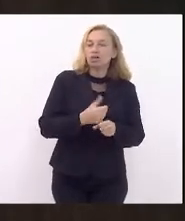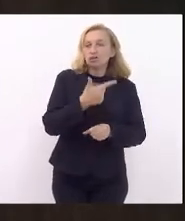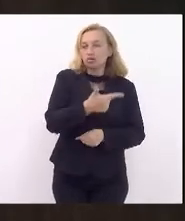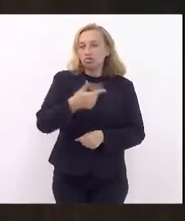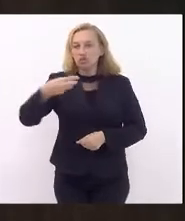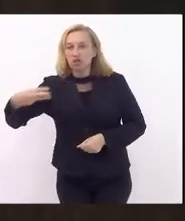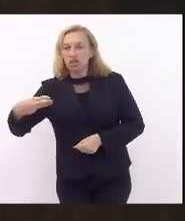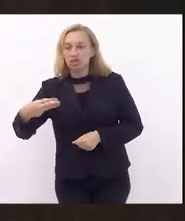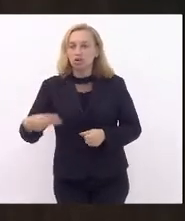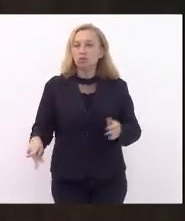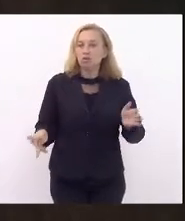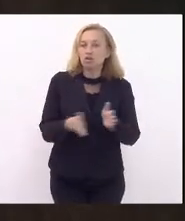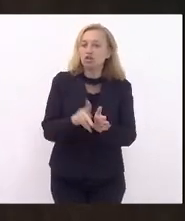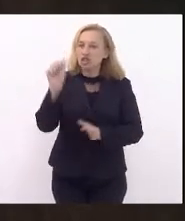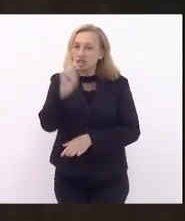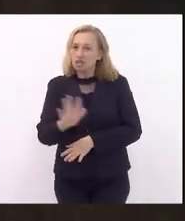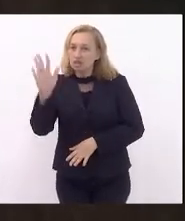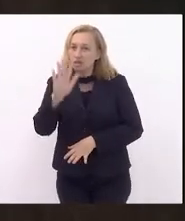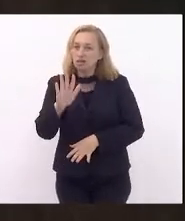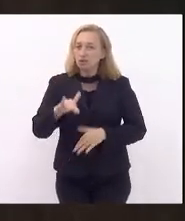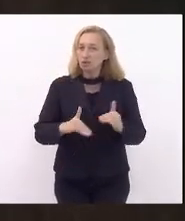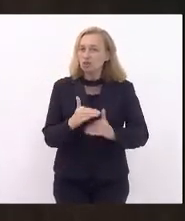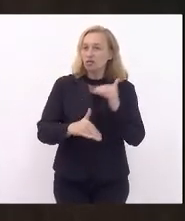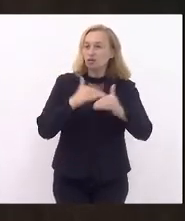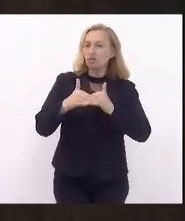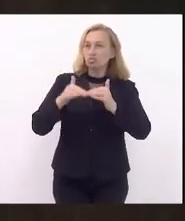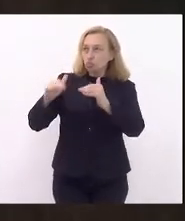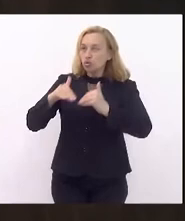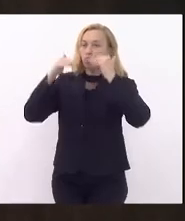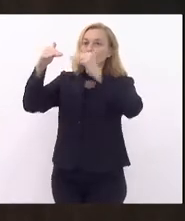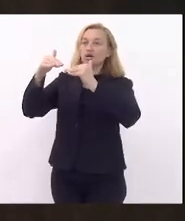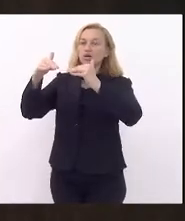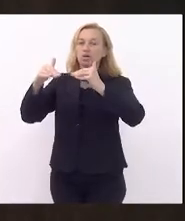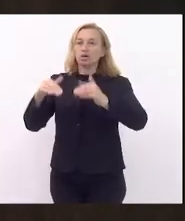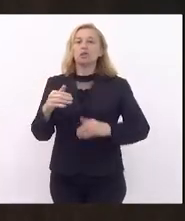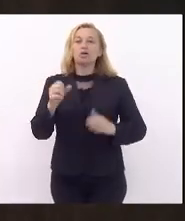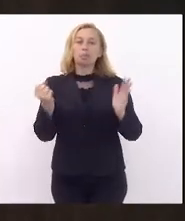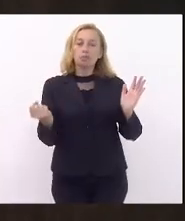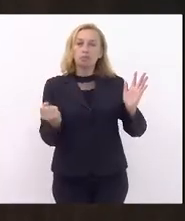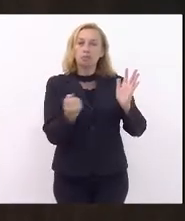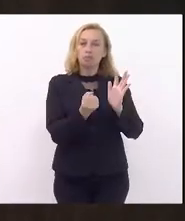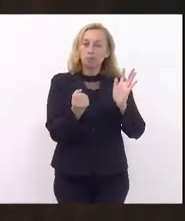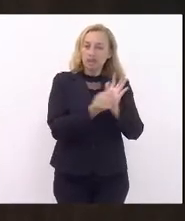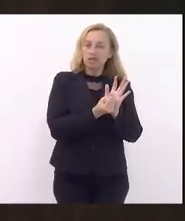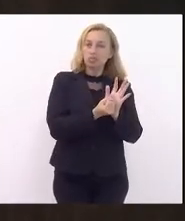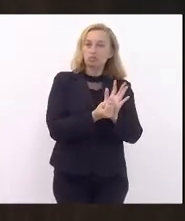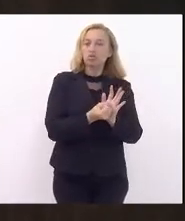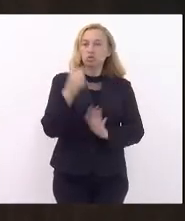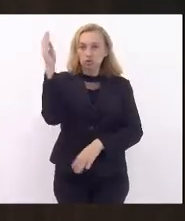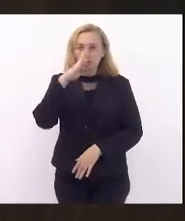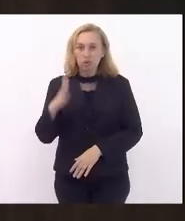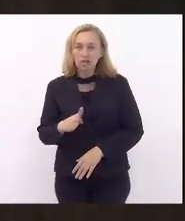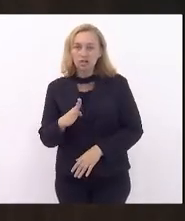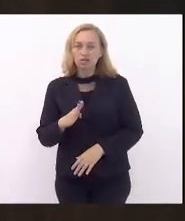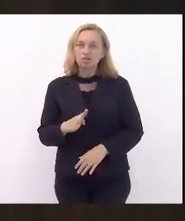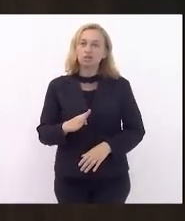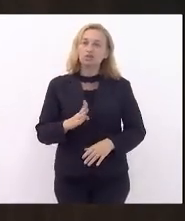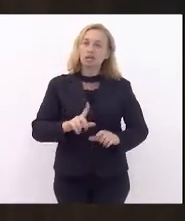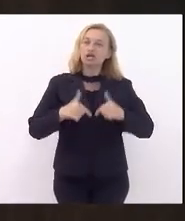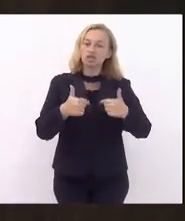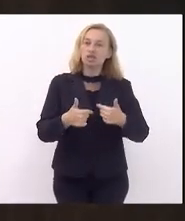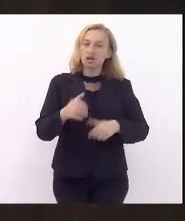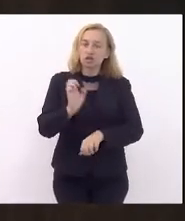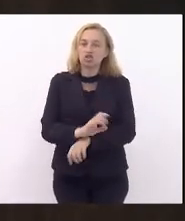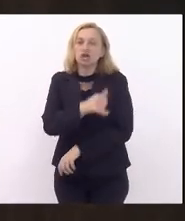um projeto nacional desenvolvimentista soberano, que o patrimônio do Brasil seja gerido pelo Estado brasileiro, com